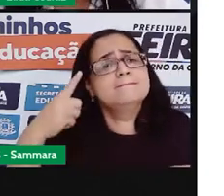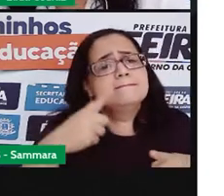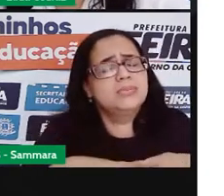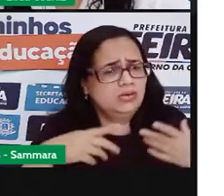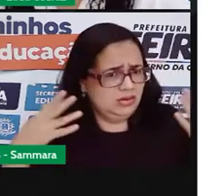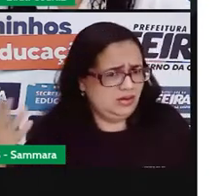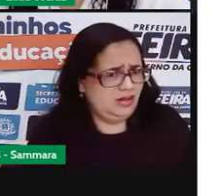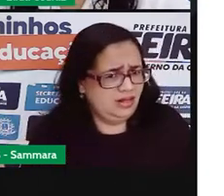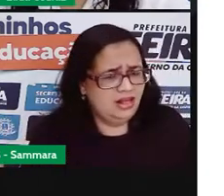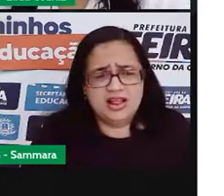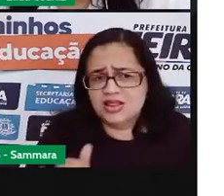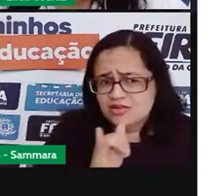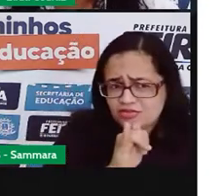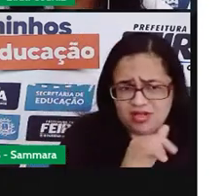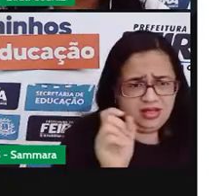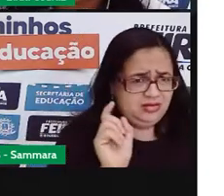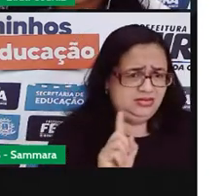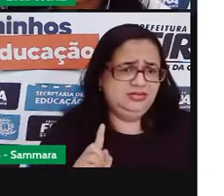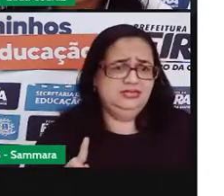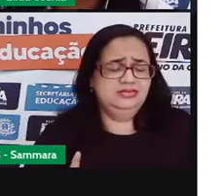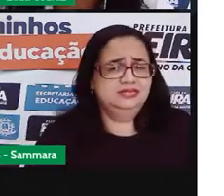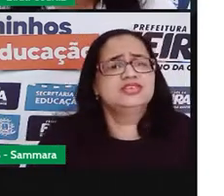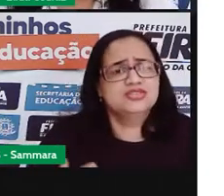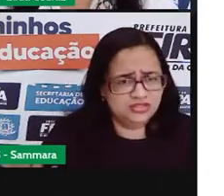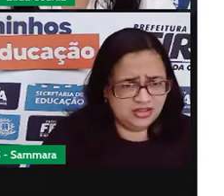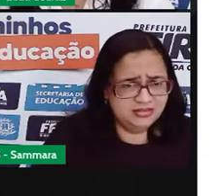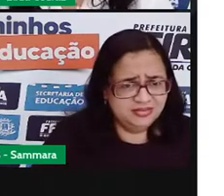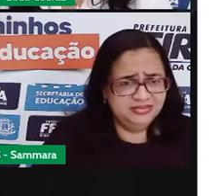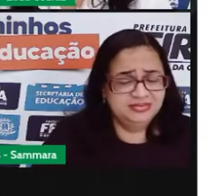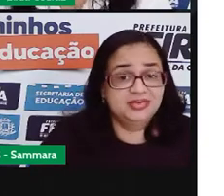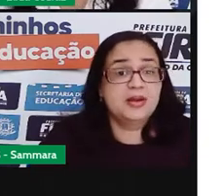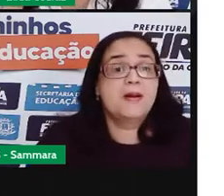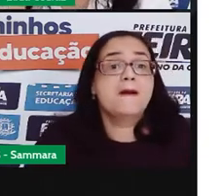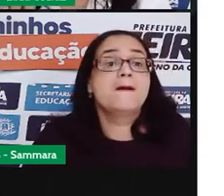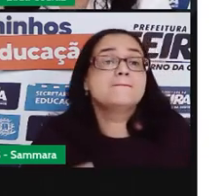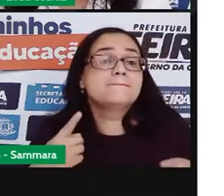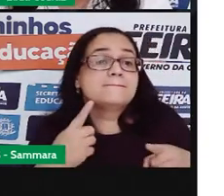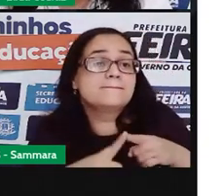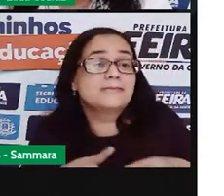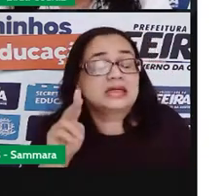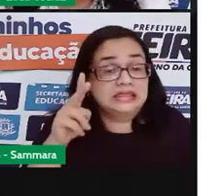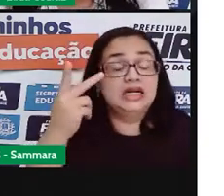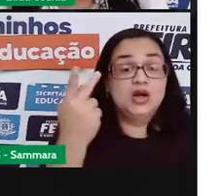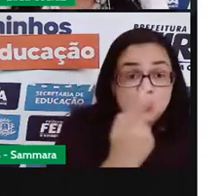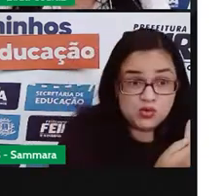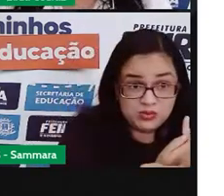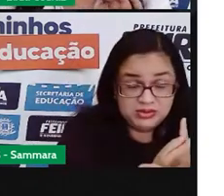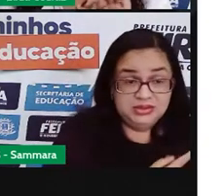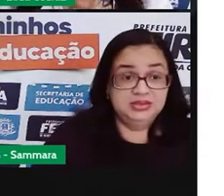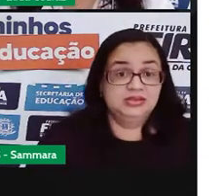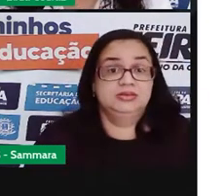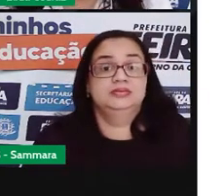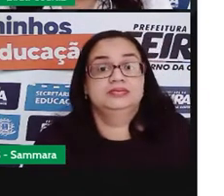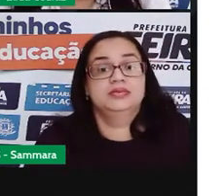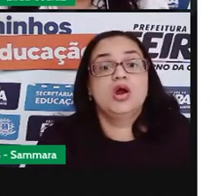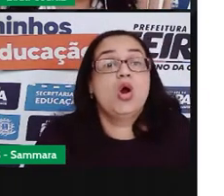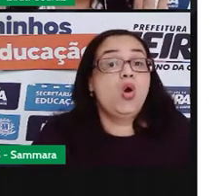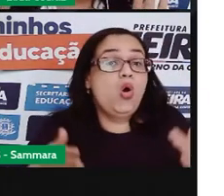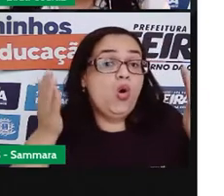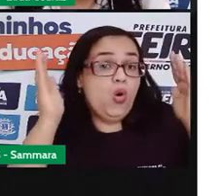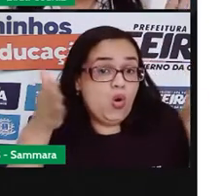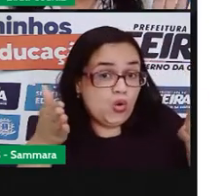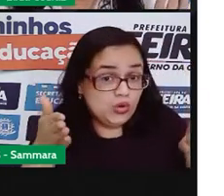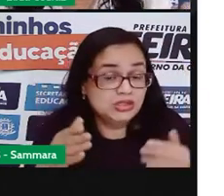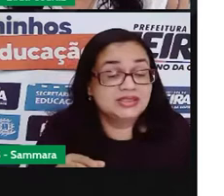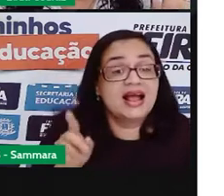Eu não falei assim? Você só passou por isso? Pois é, e isso acontece. Hoje é